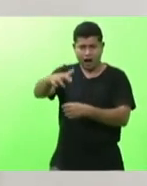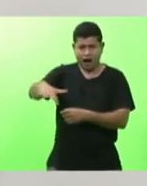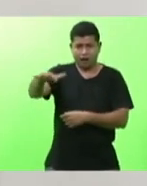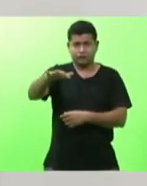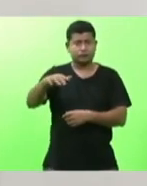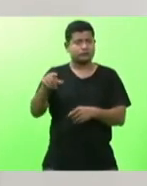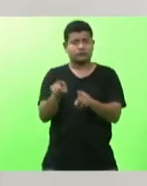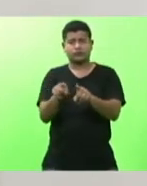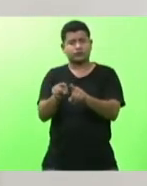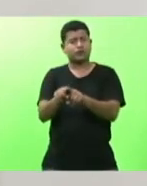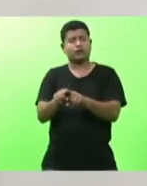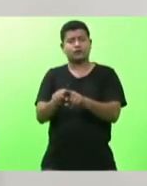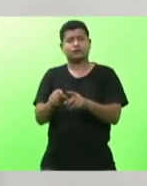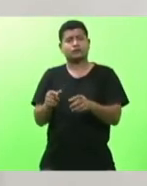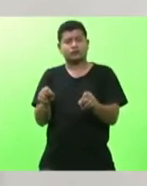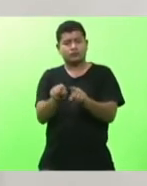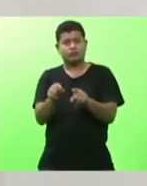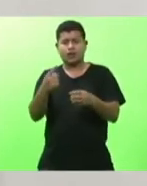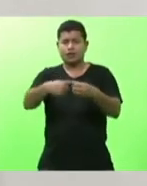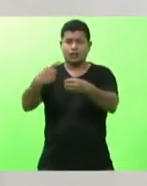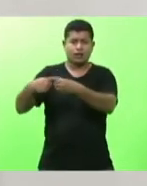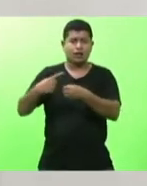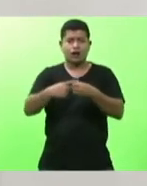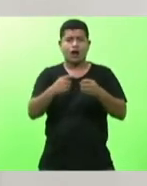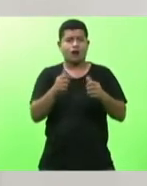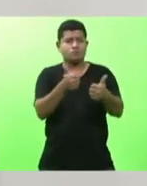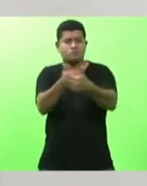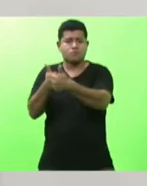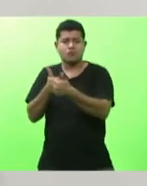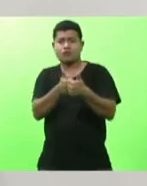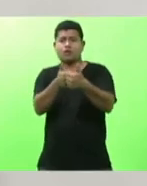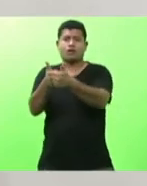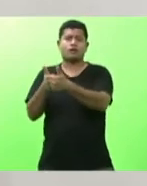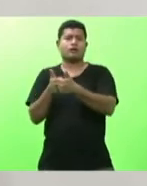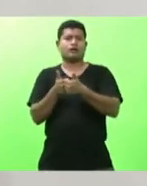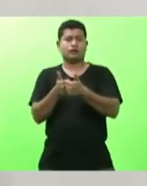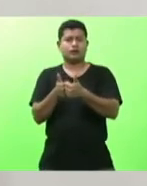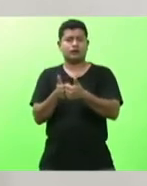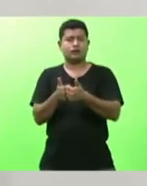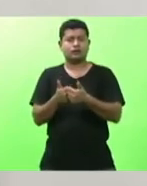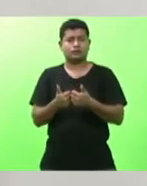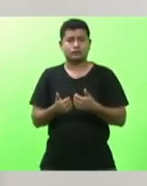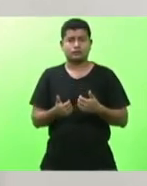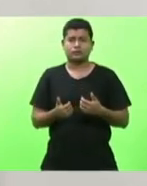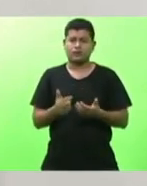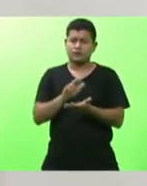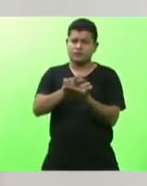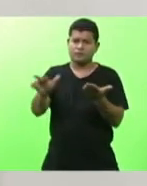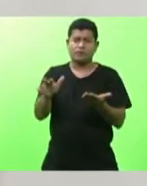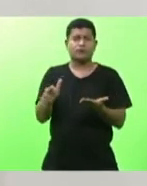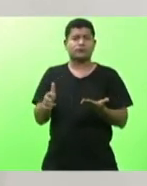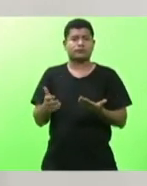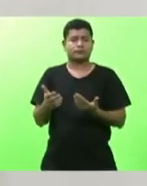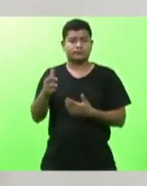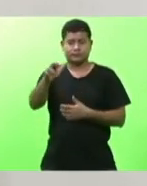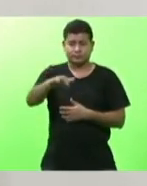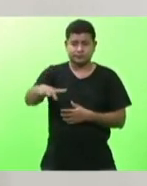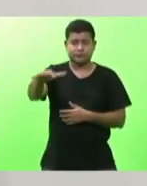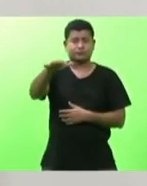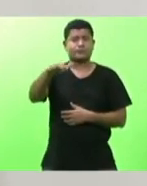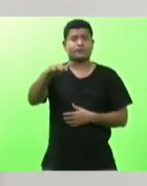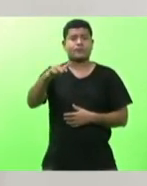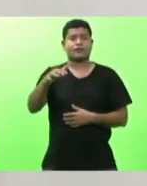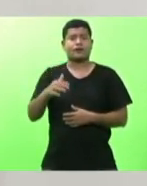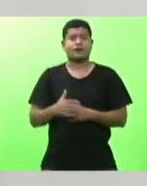Uruçanga beneficia Morro da Fumaça Orleans e uma série de outros municípios daquela região de